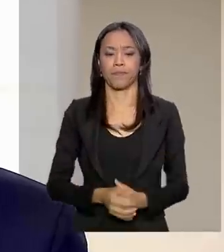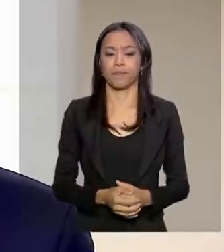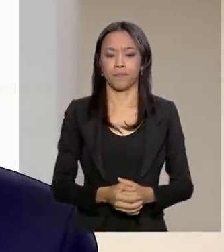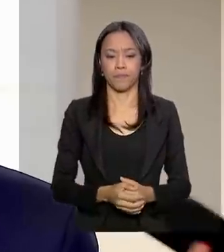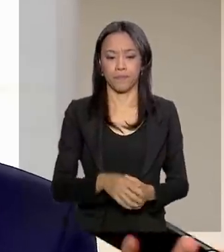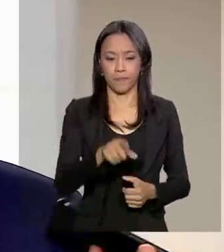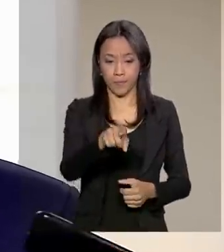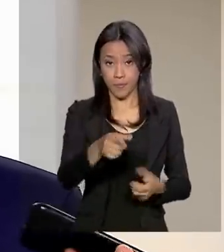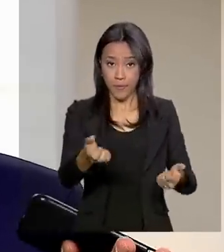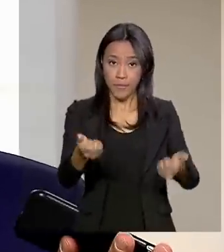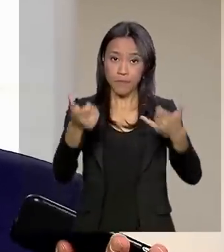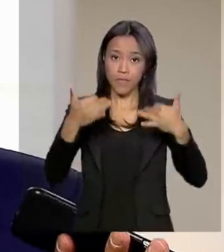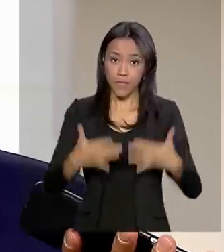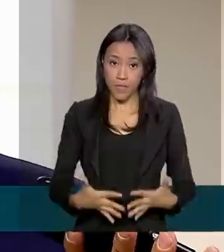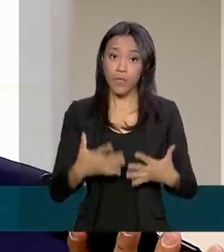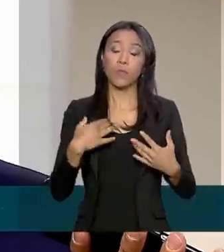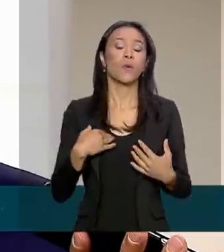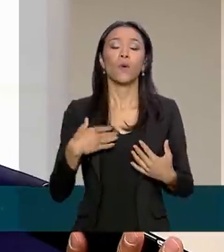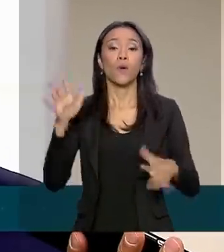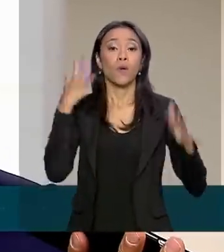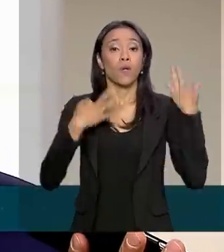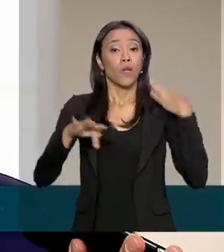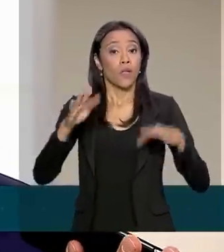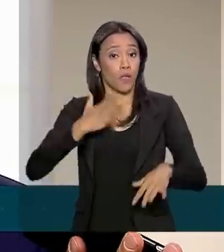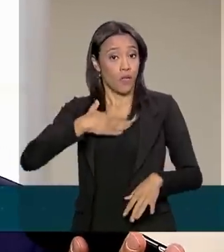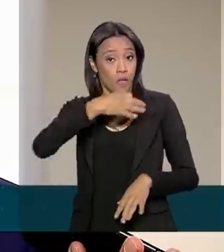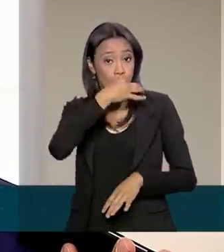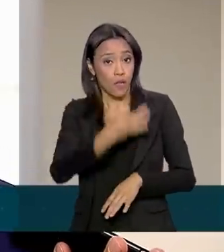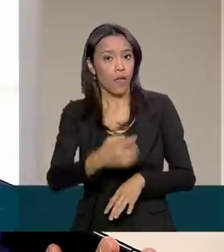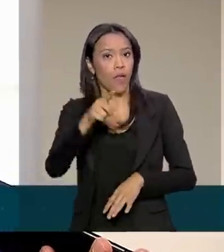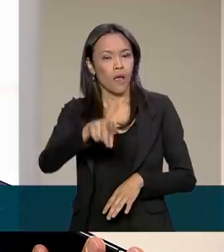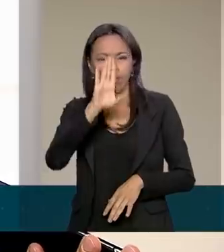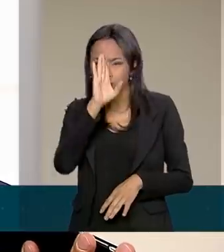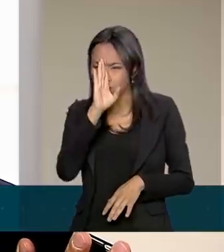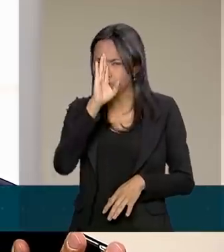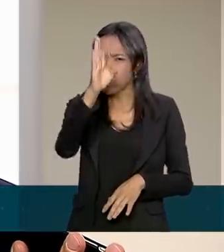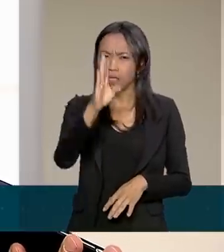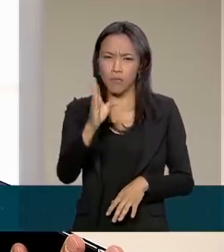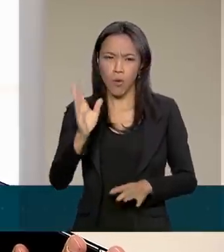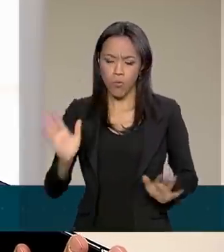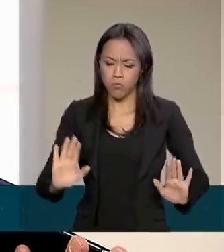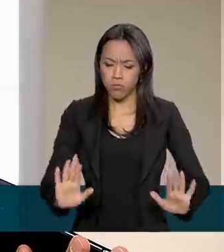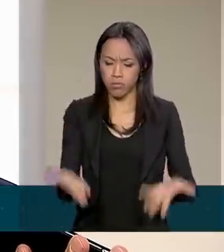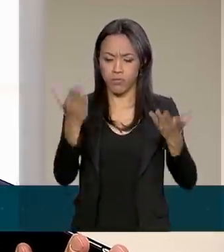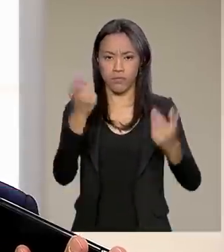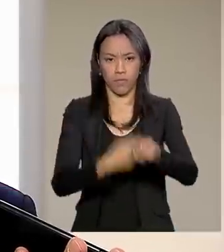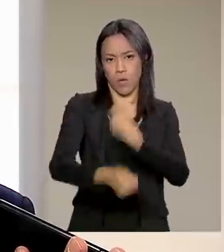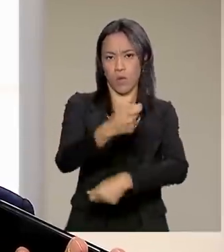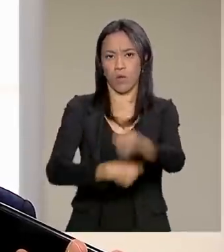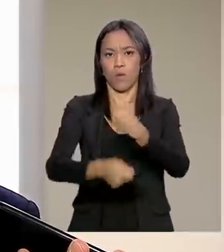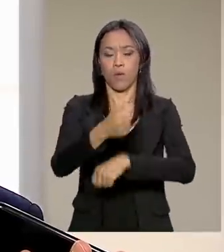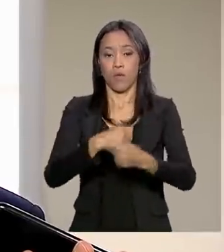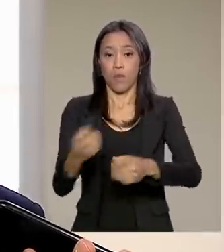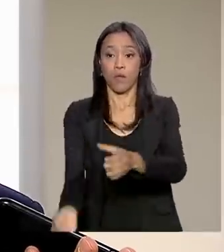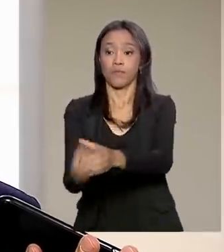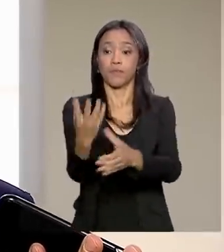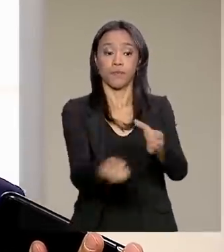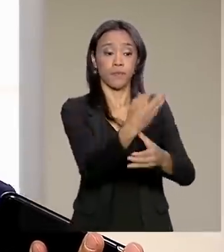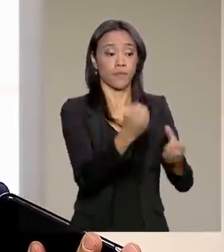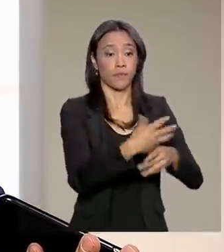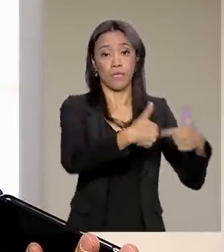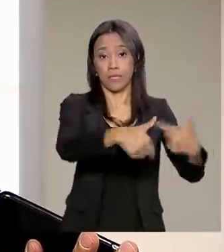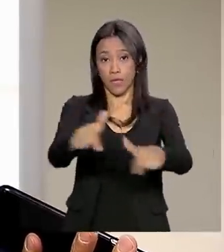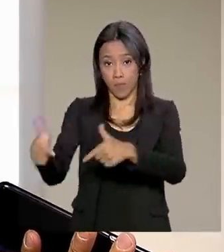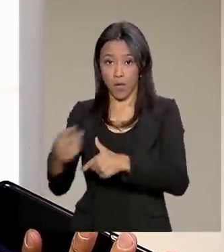O turismo, na minha opinião, é a principal vertente da economia na geração de emprego e renda. Tudo o que se